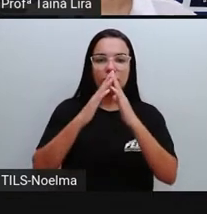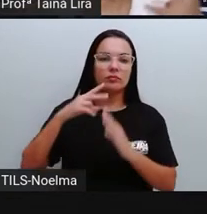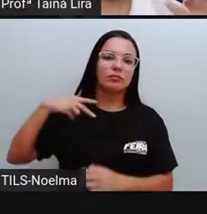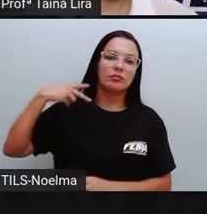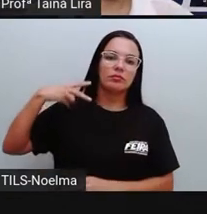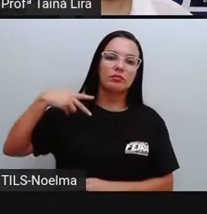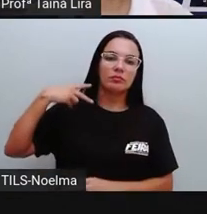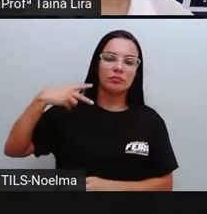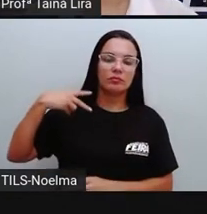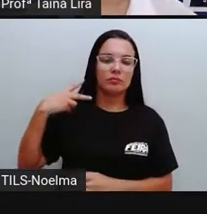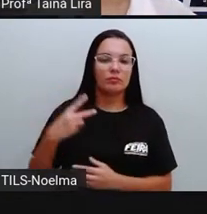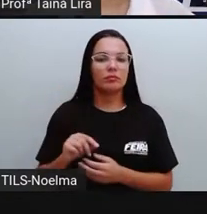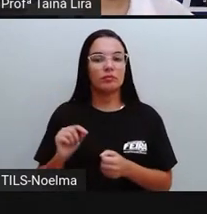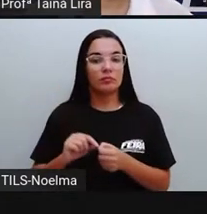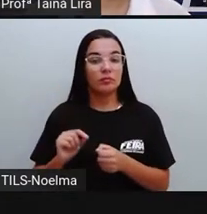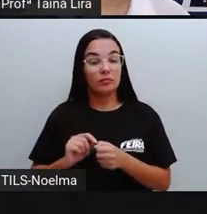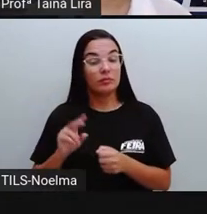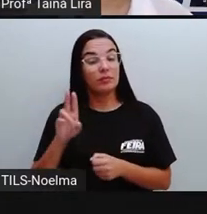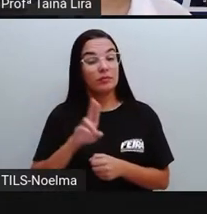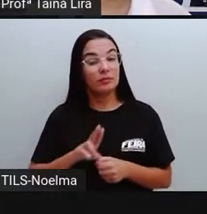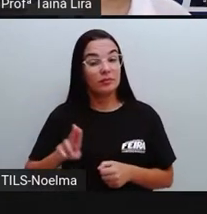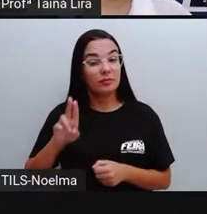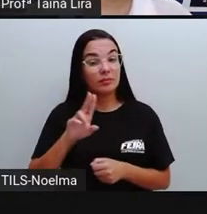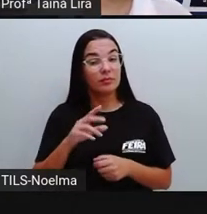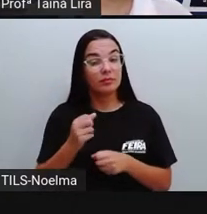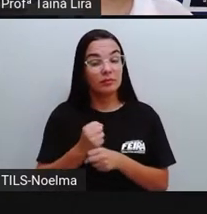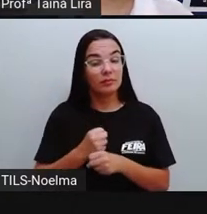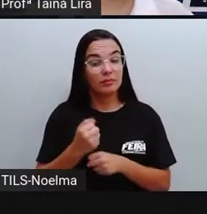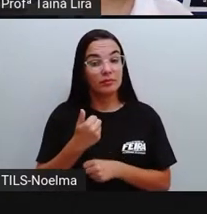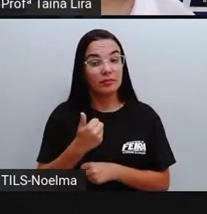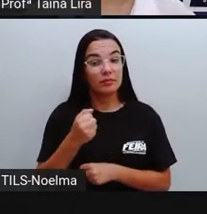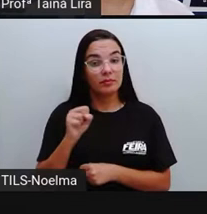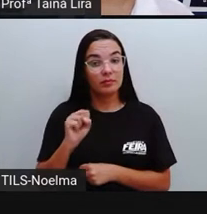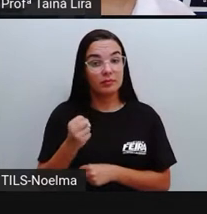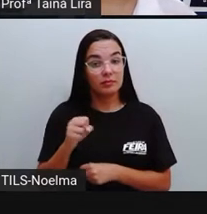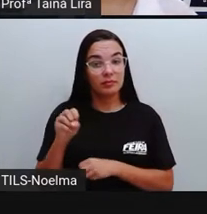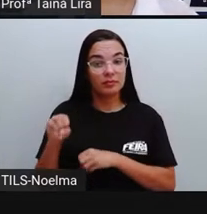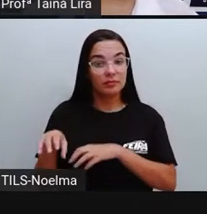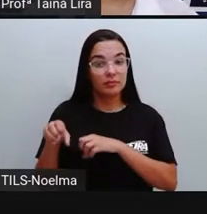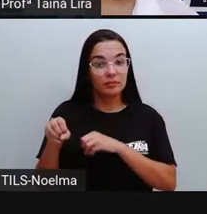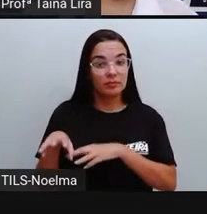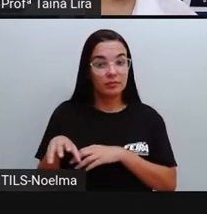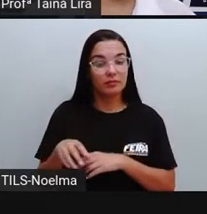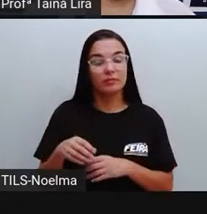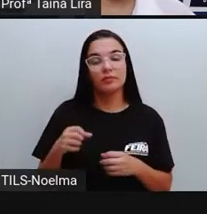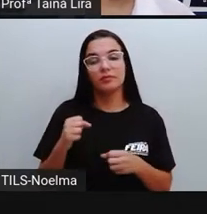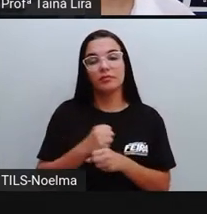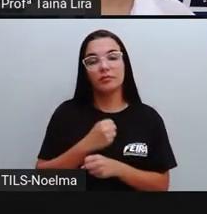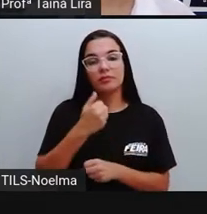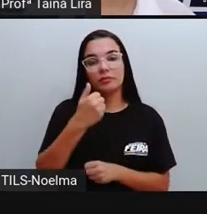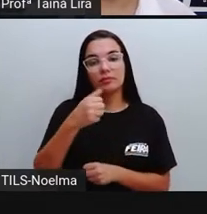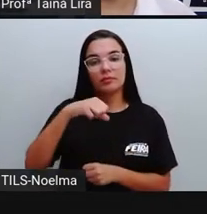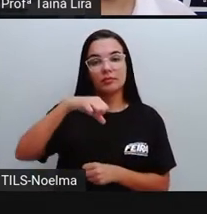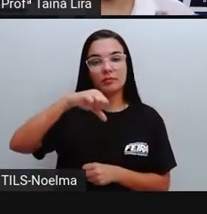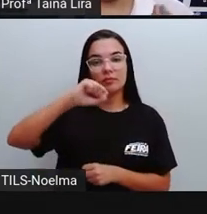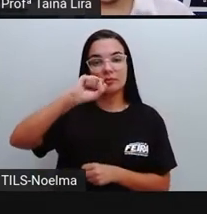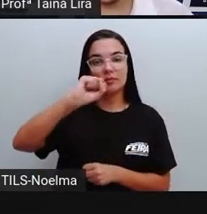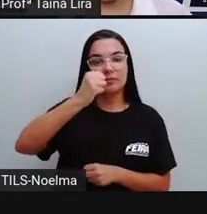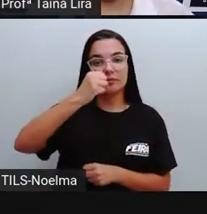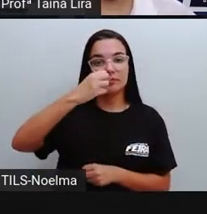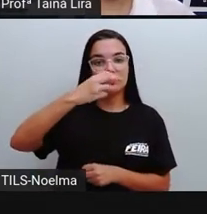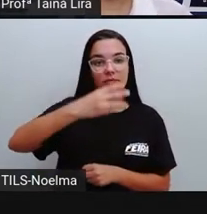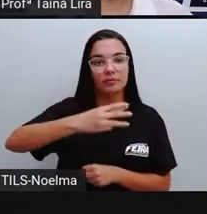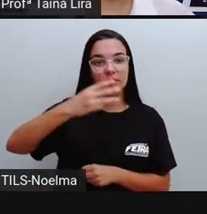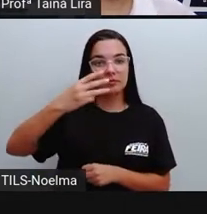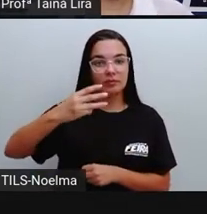instalada e ela começou a ser usada aí em 18 de setembro, de 1833, né, e esse, o